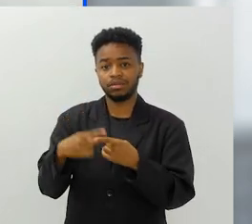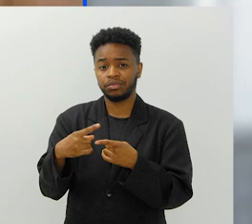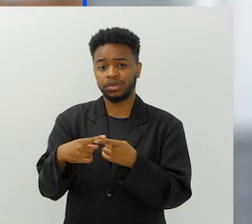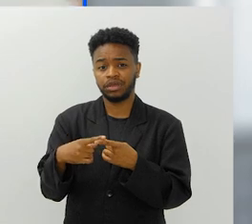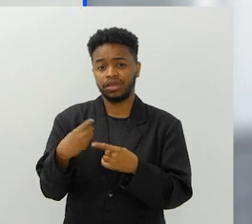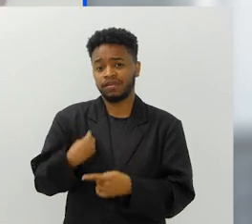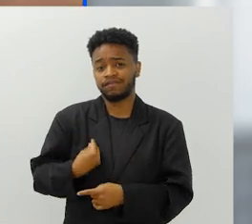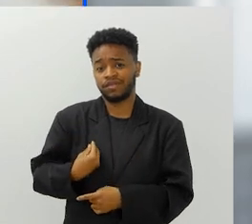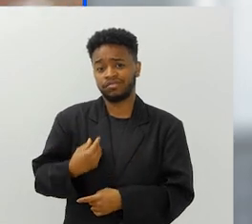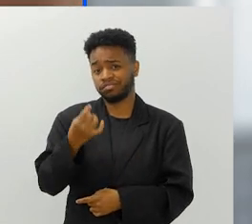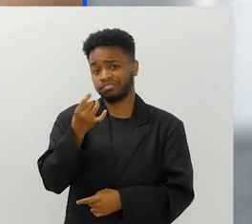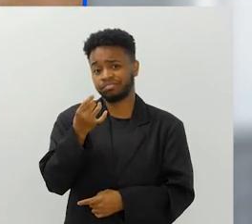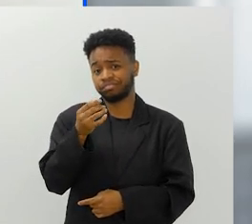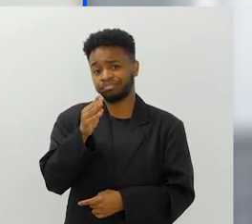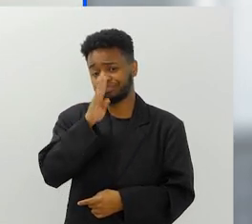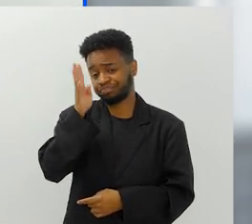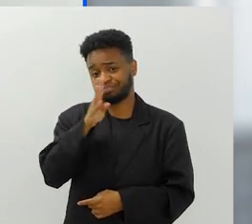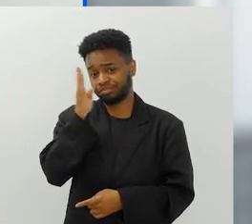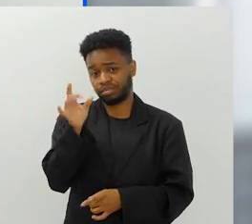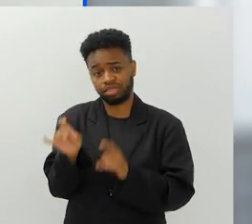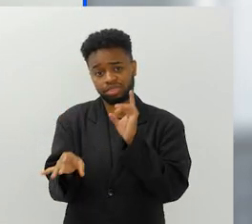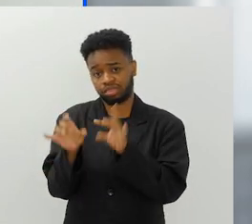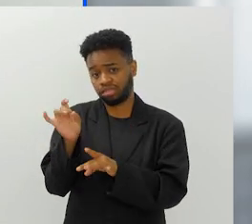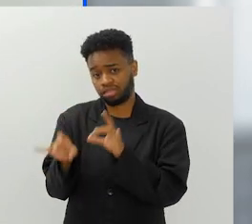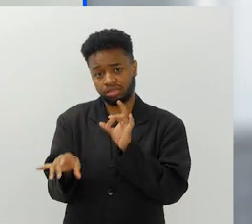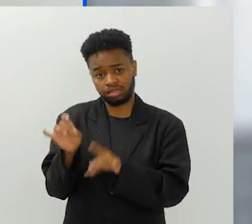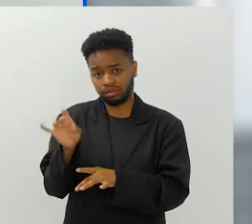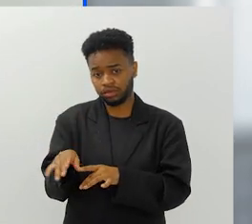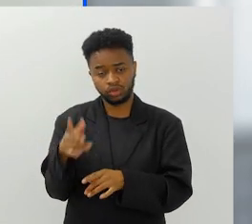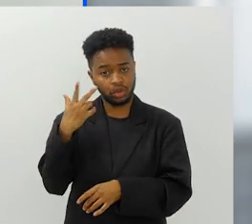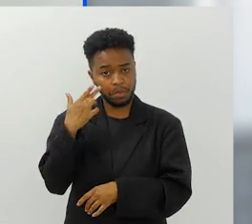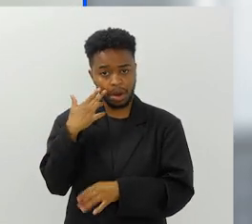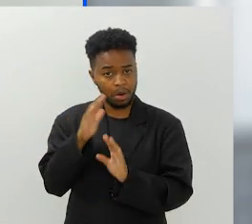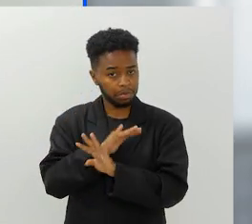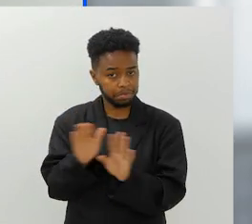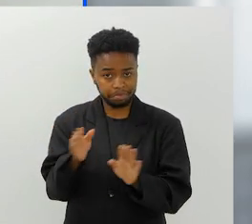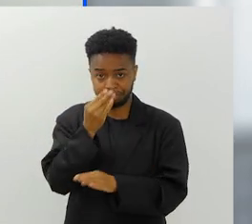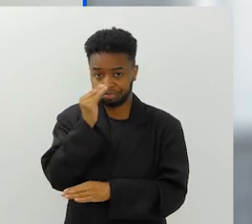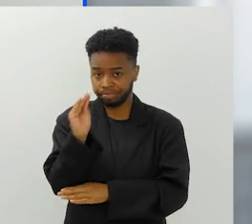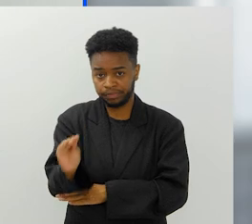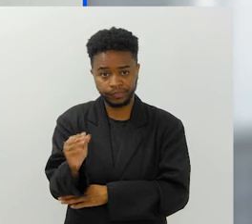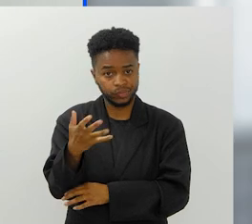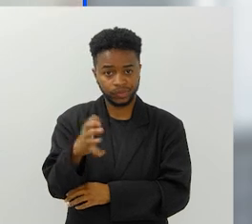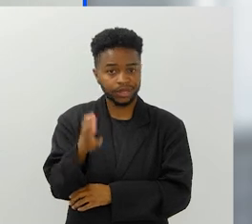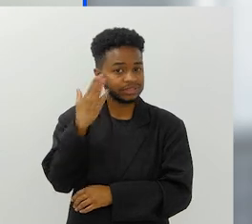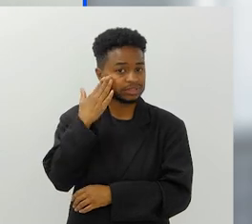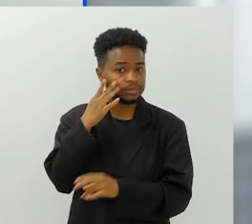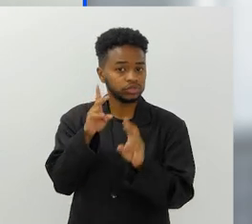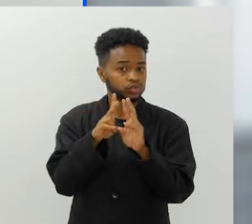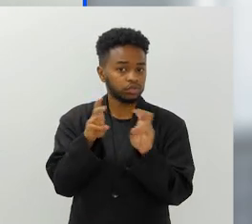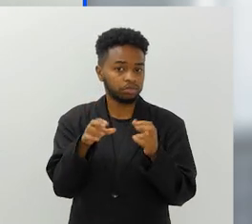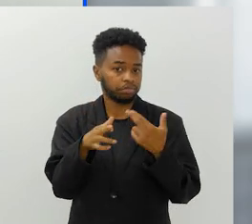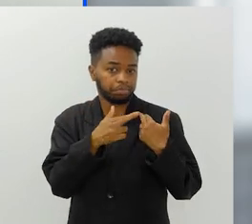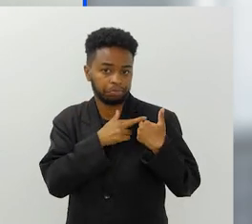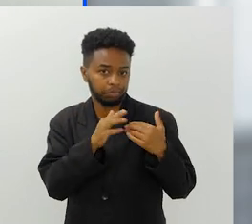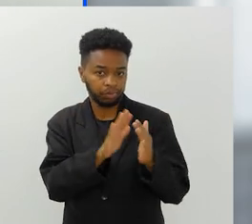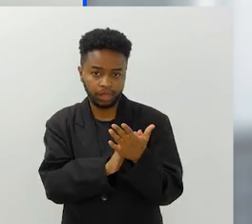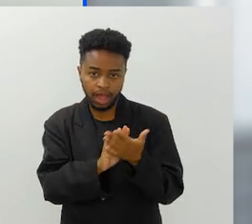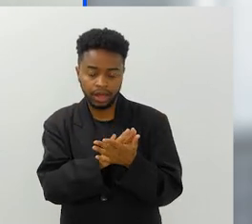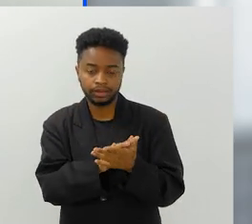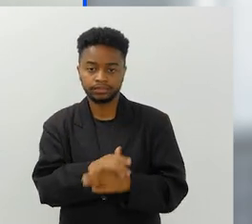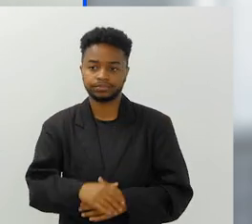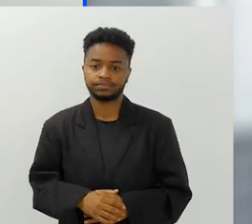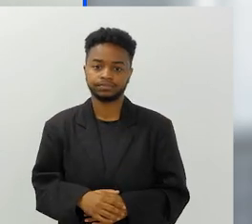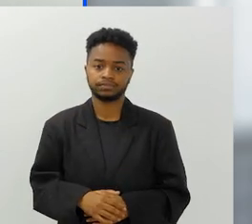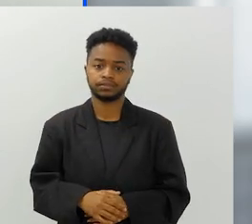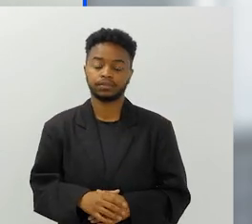são países que literalmente vê rio como descate, vê mar como descate, e infelizmente estão muito aquém em relação a responder a isso,